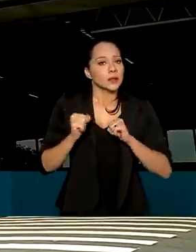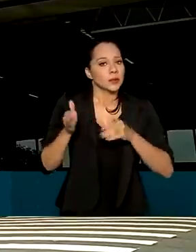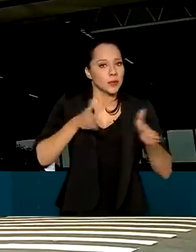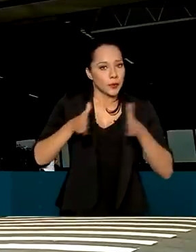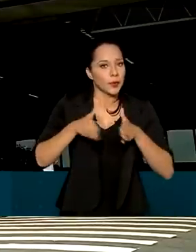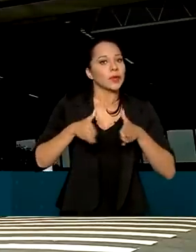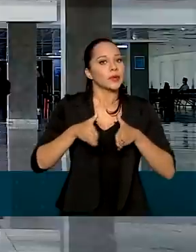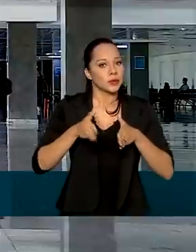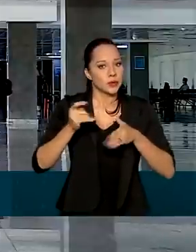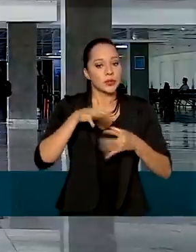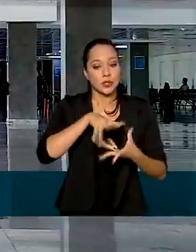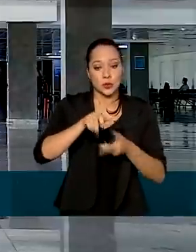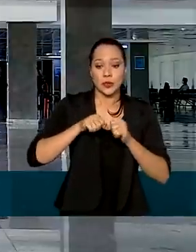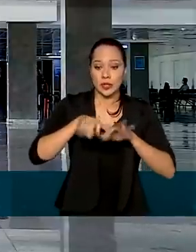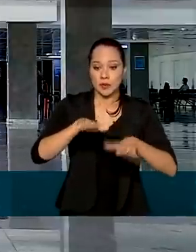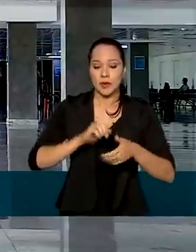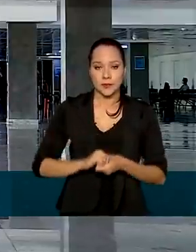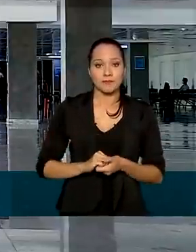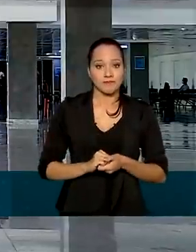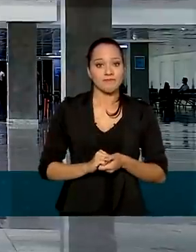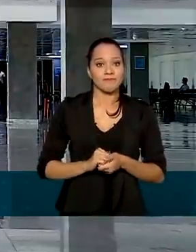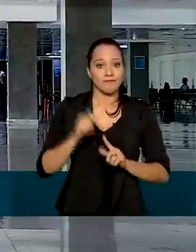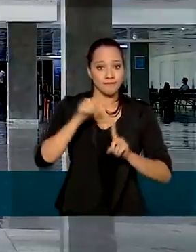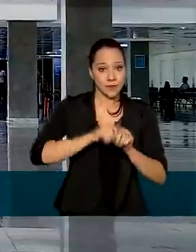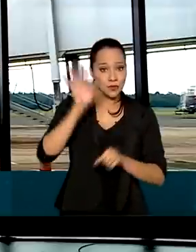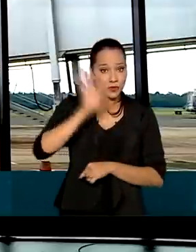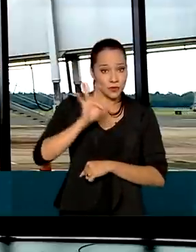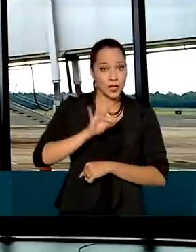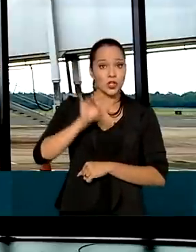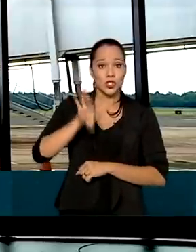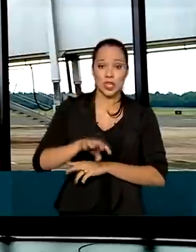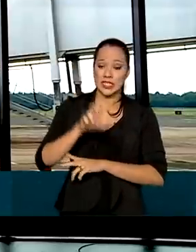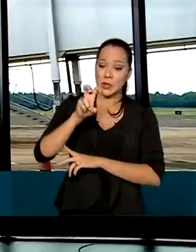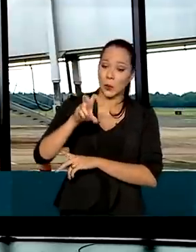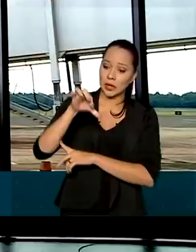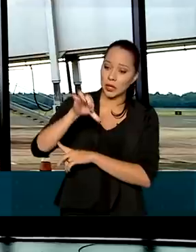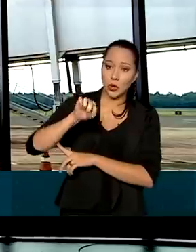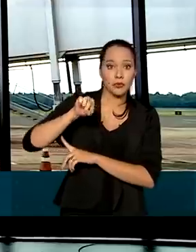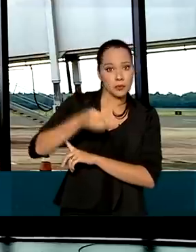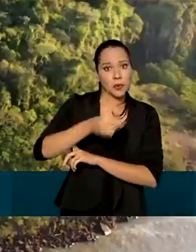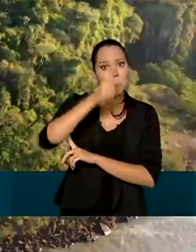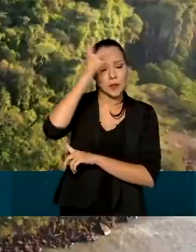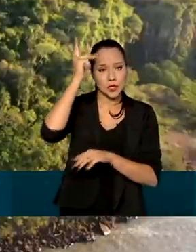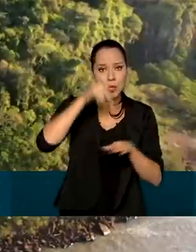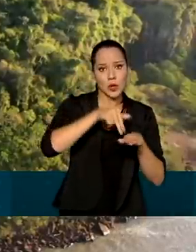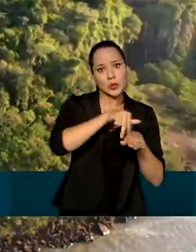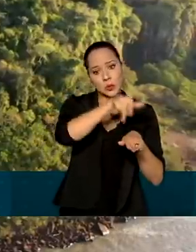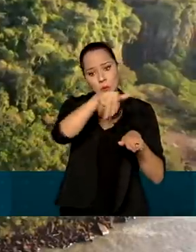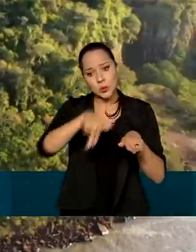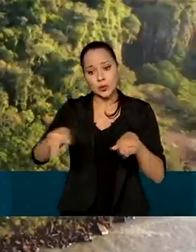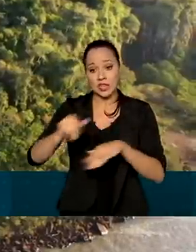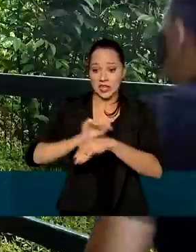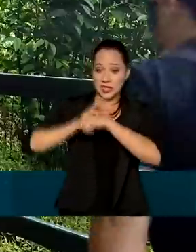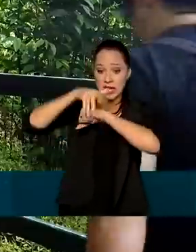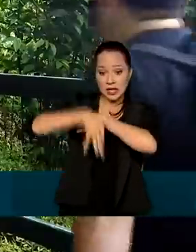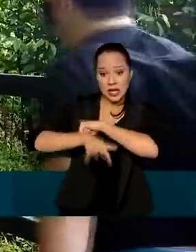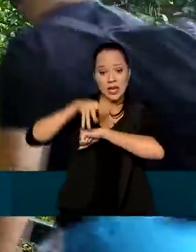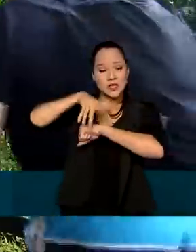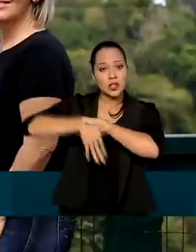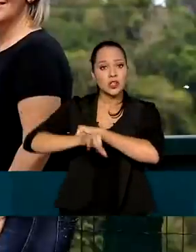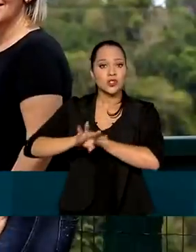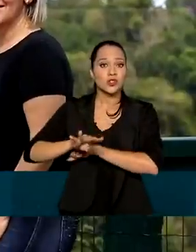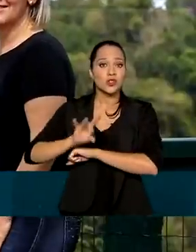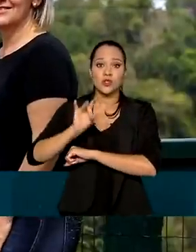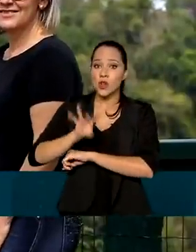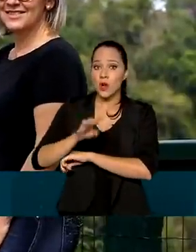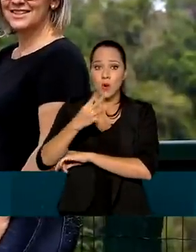Em fevereiro, desembarcaram apenas 59 mil pessoas no aeroporto e as cataratas receberam 45